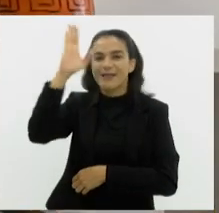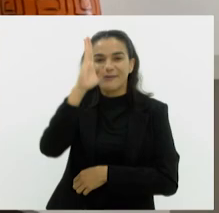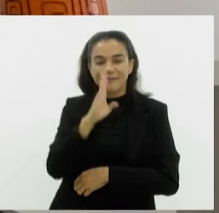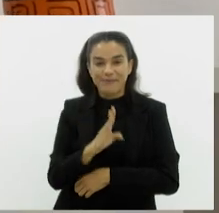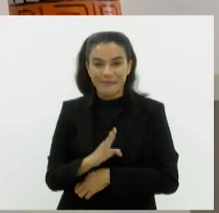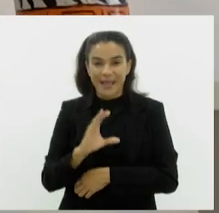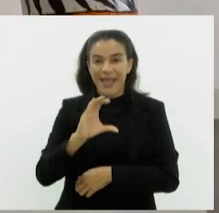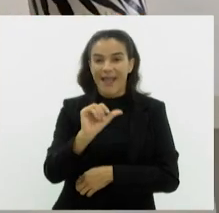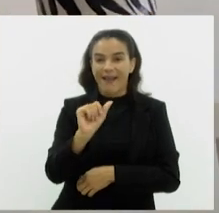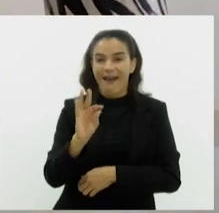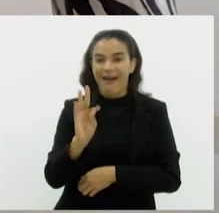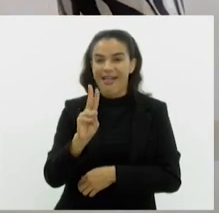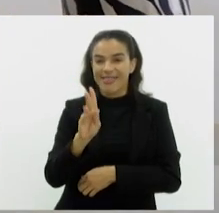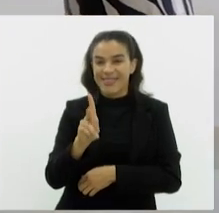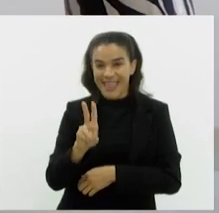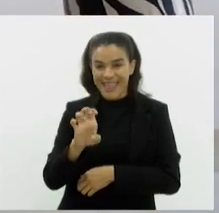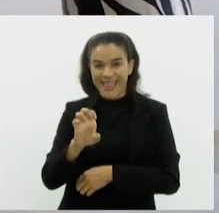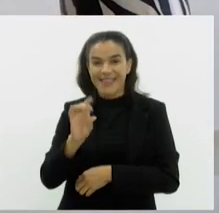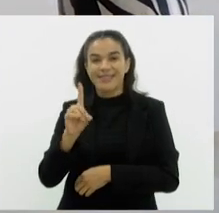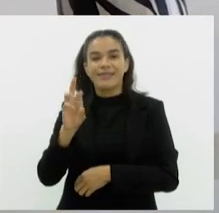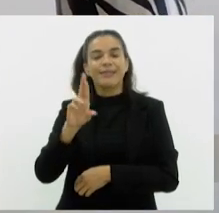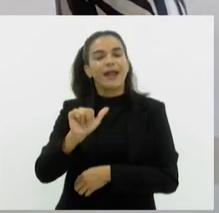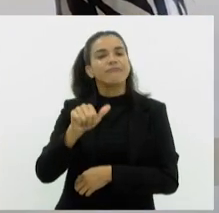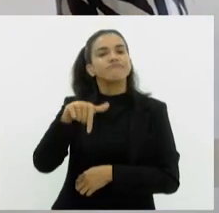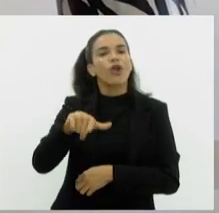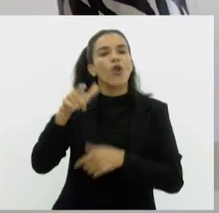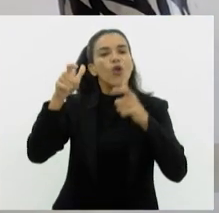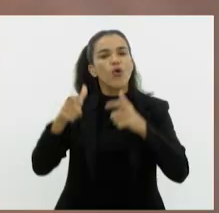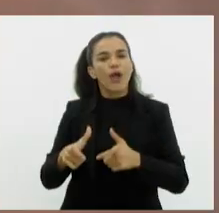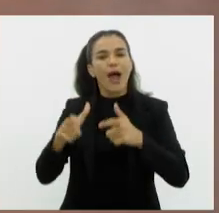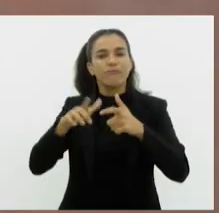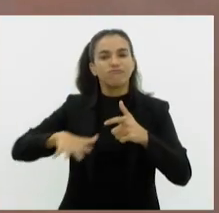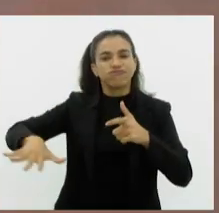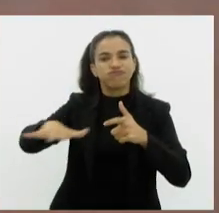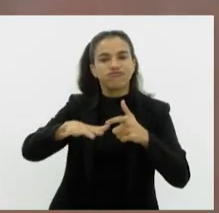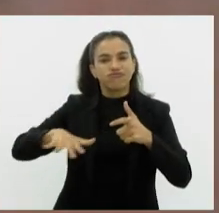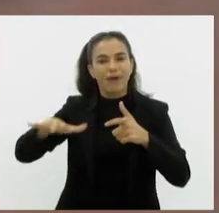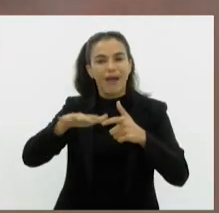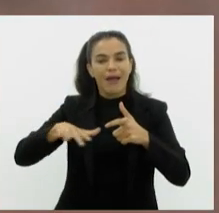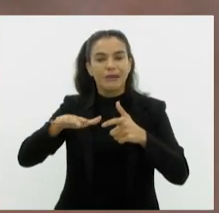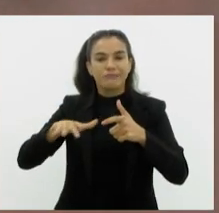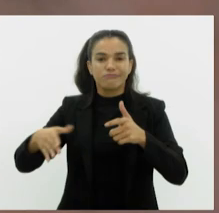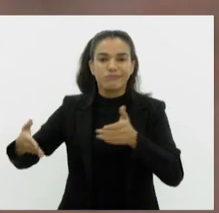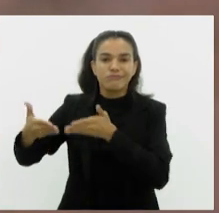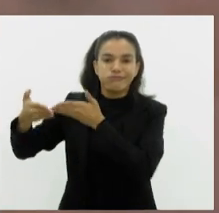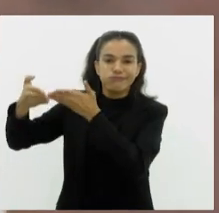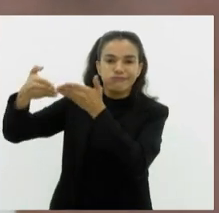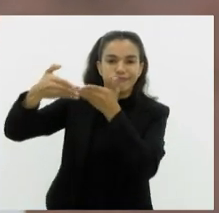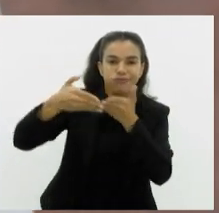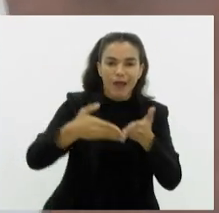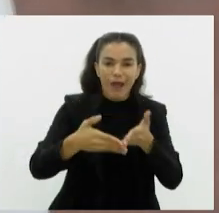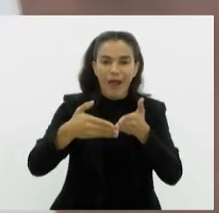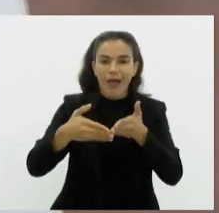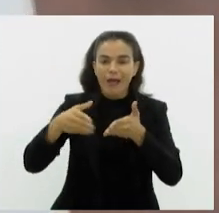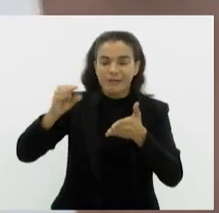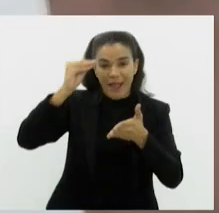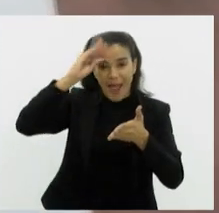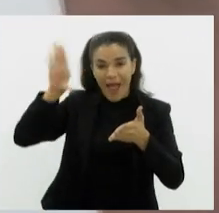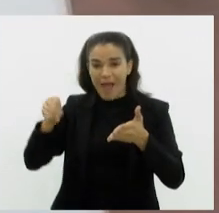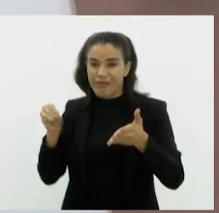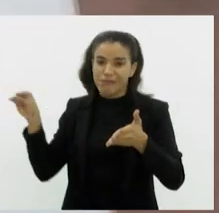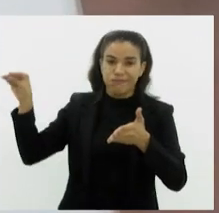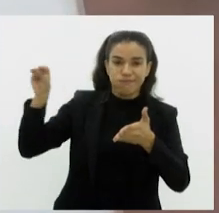Cátedra é uma referência à região da cidade que abriga o Cais do Valongo, local do desembarque de africanos trazidos para serem